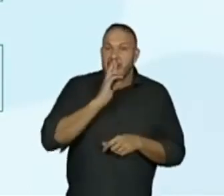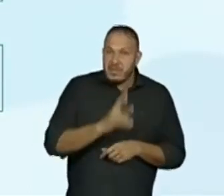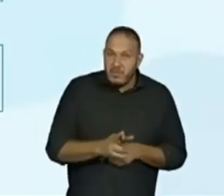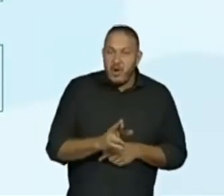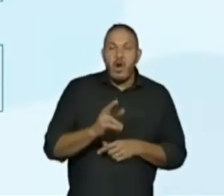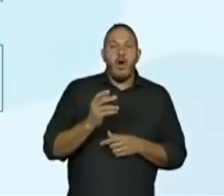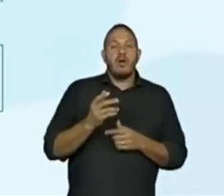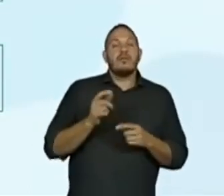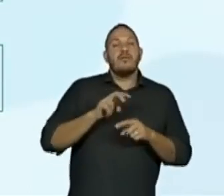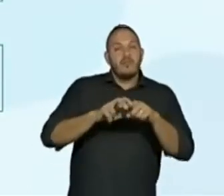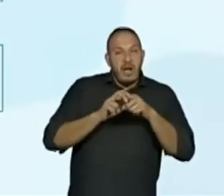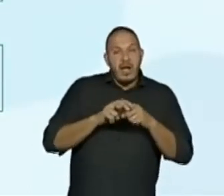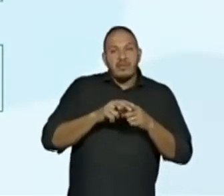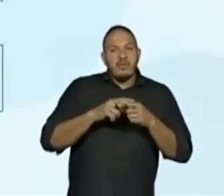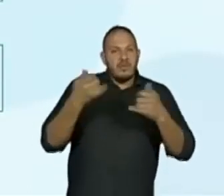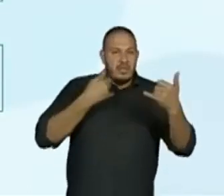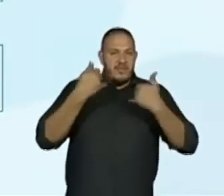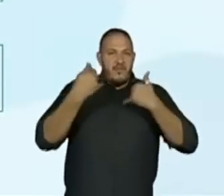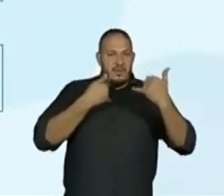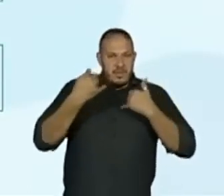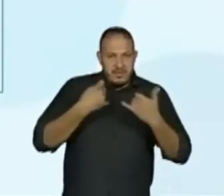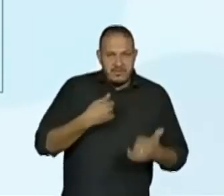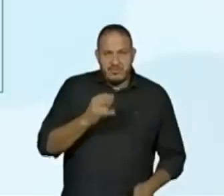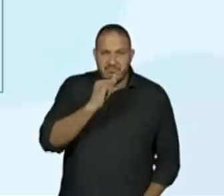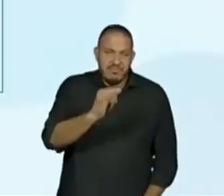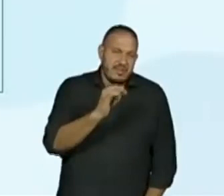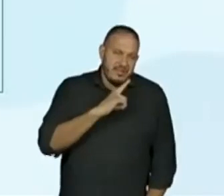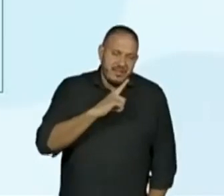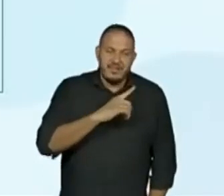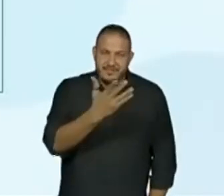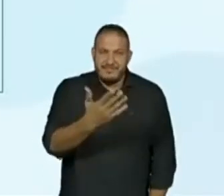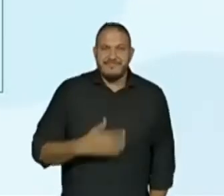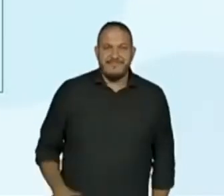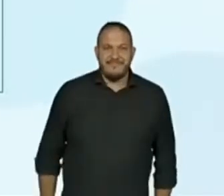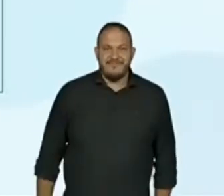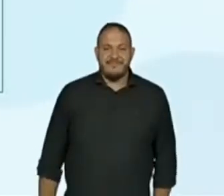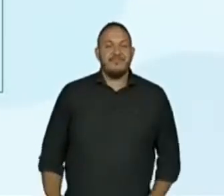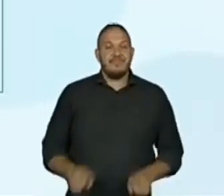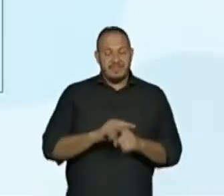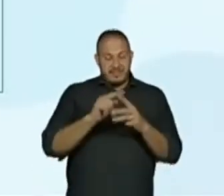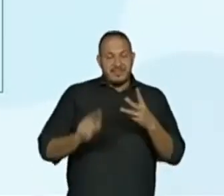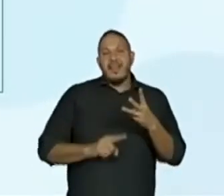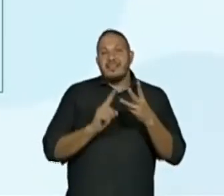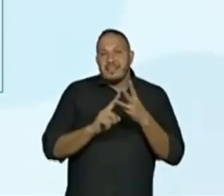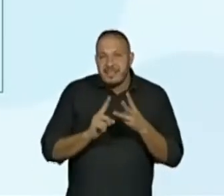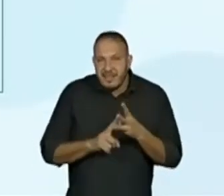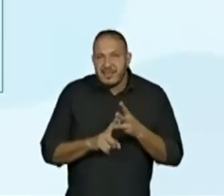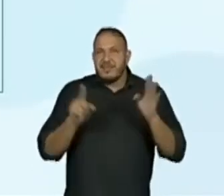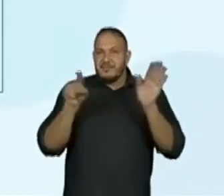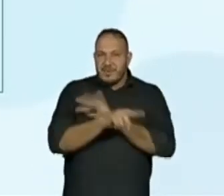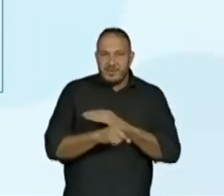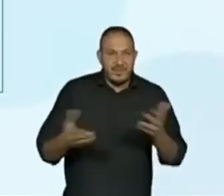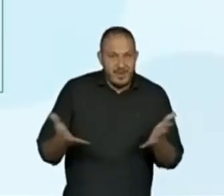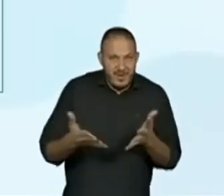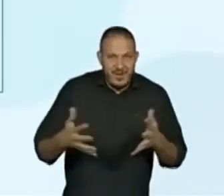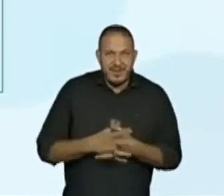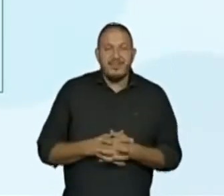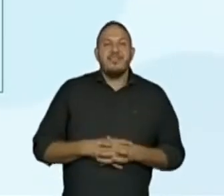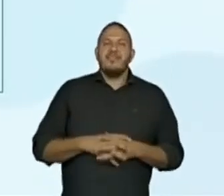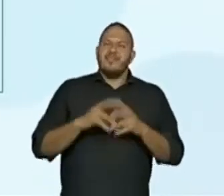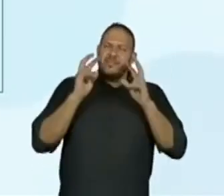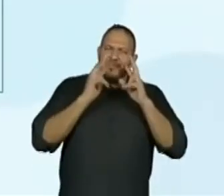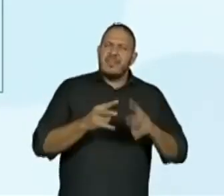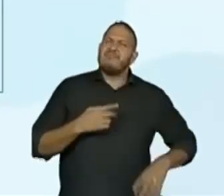em nível de informação. Tá bom? Vamos lá, questão. Terceira questão. Veja que